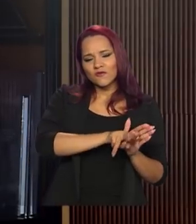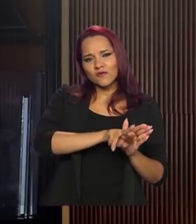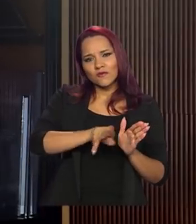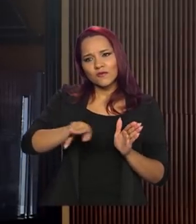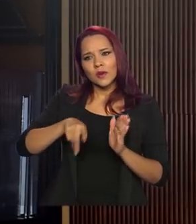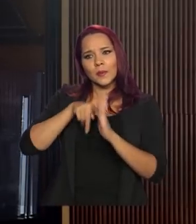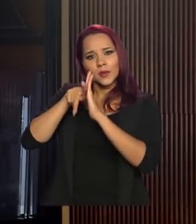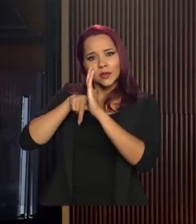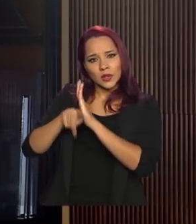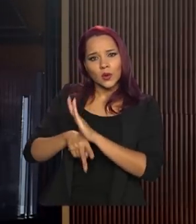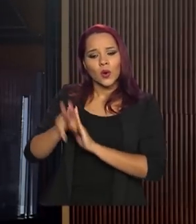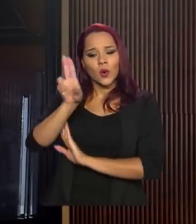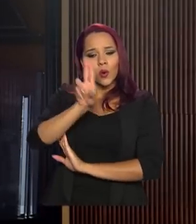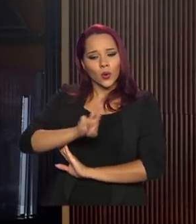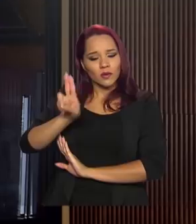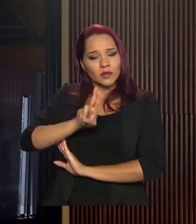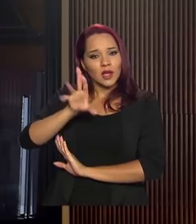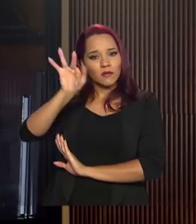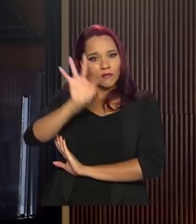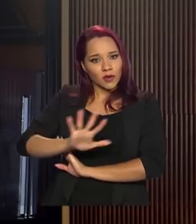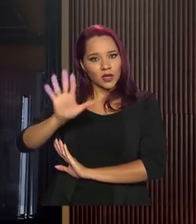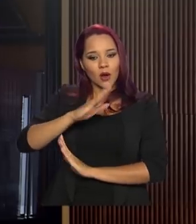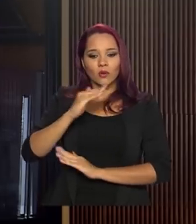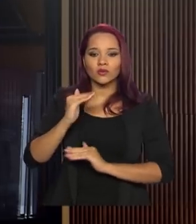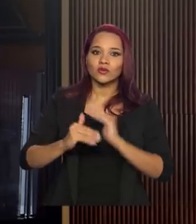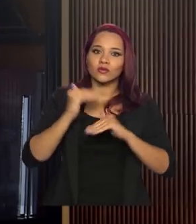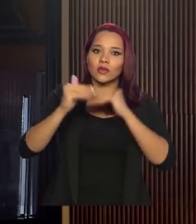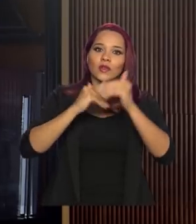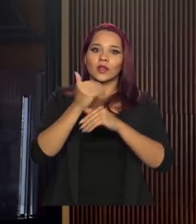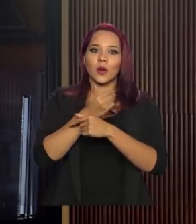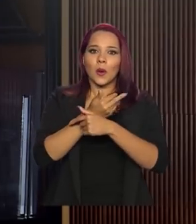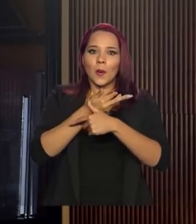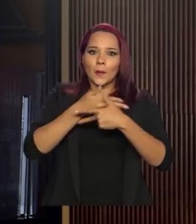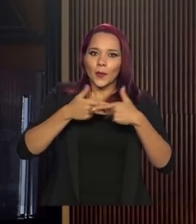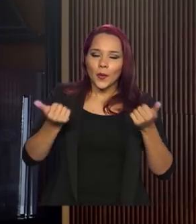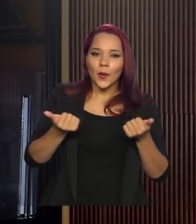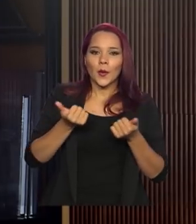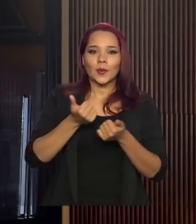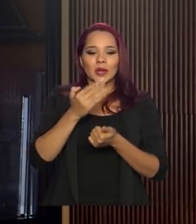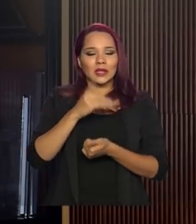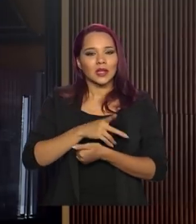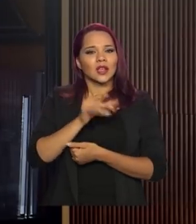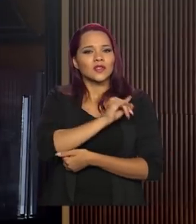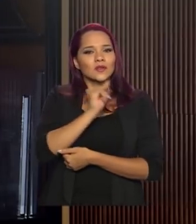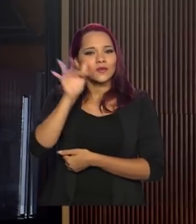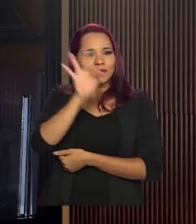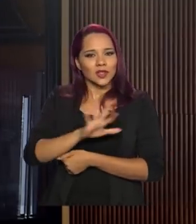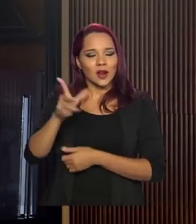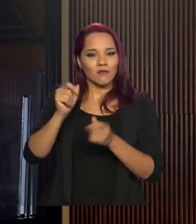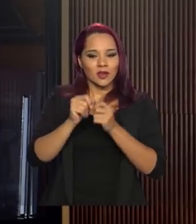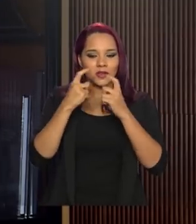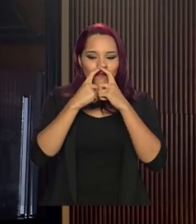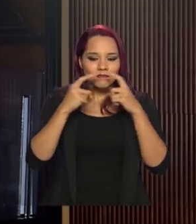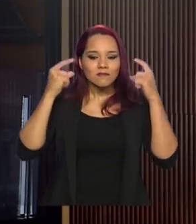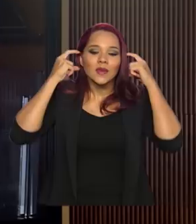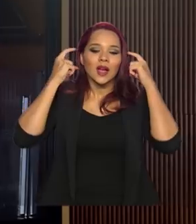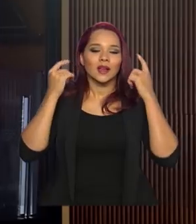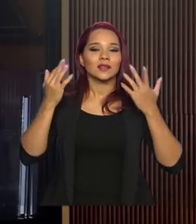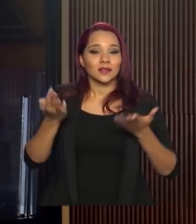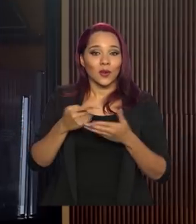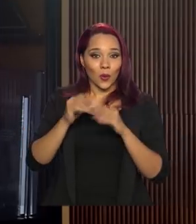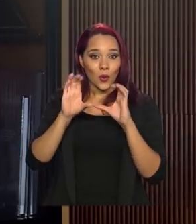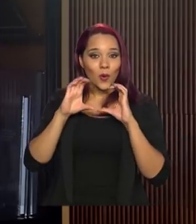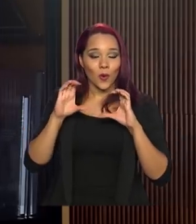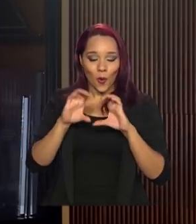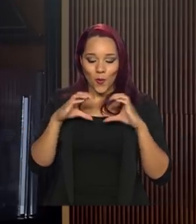pesquisadores e universidades federais desenvolvendo aparelhos, institutos federais produzindo máscaras, enfim, a comunidade